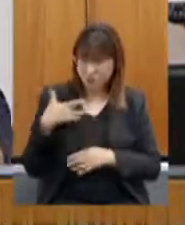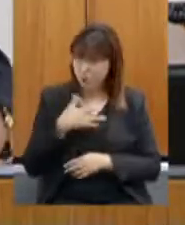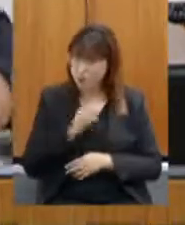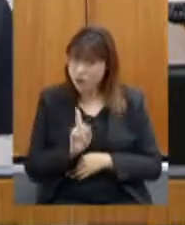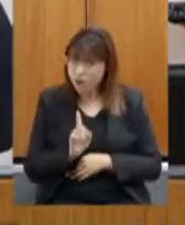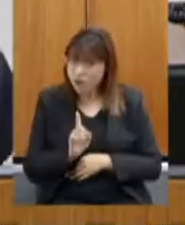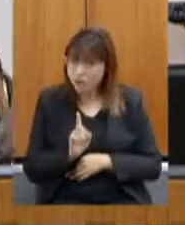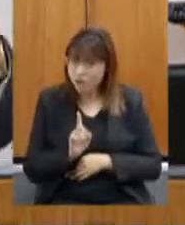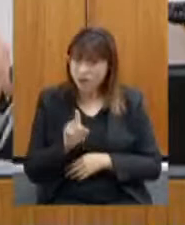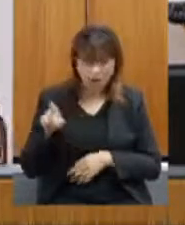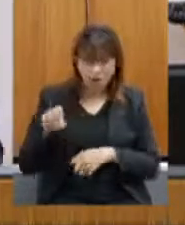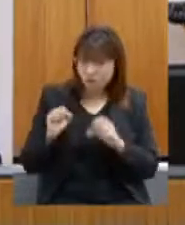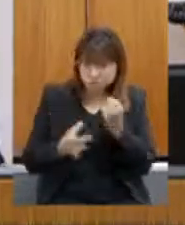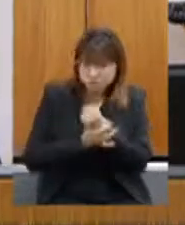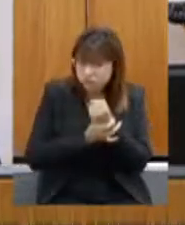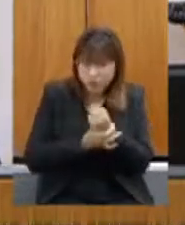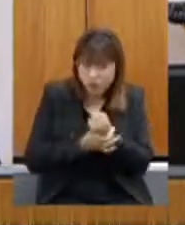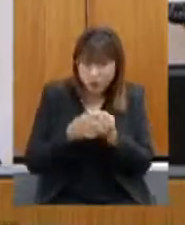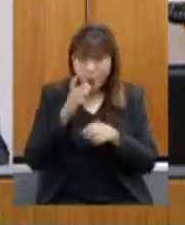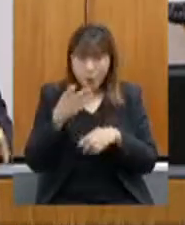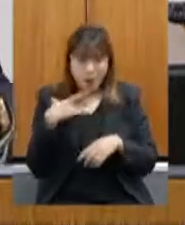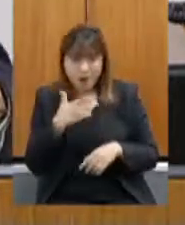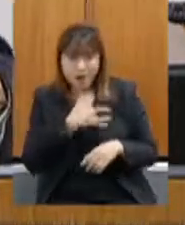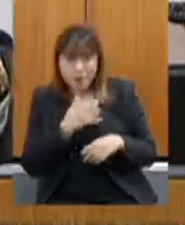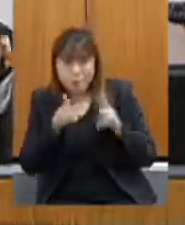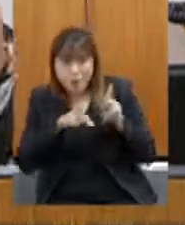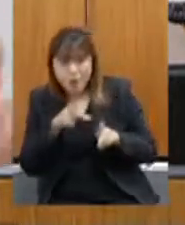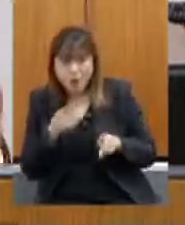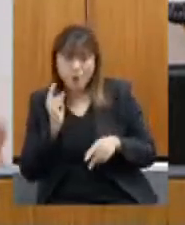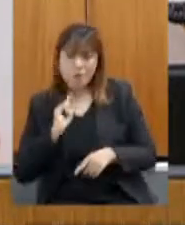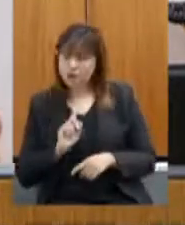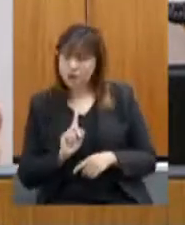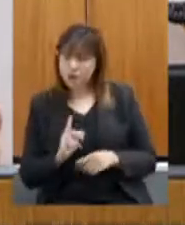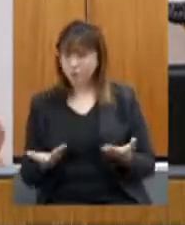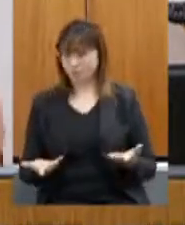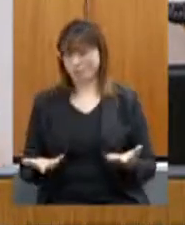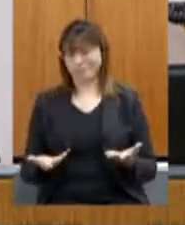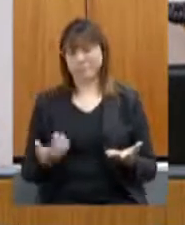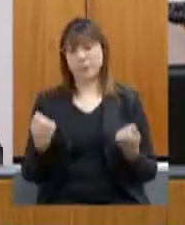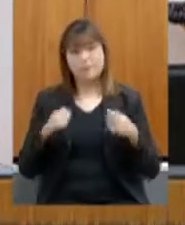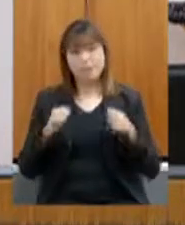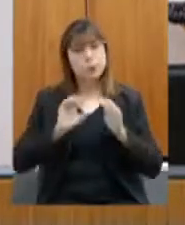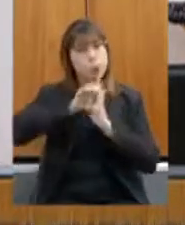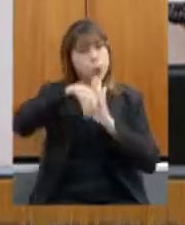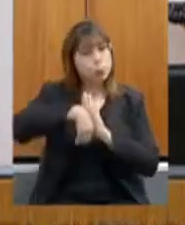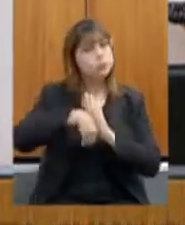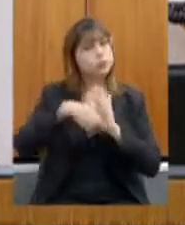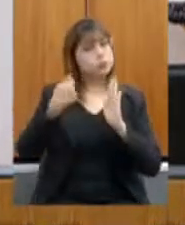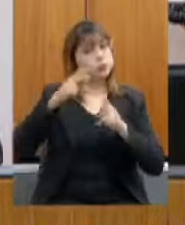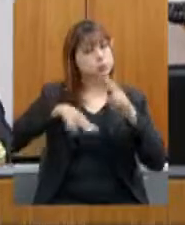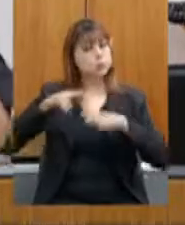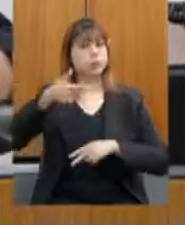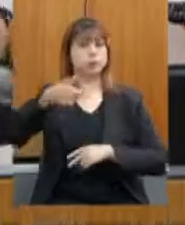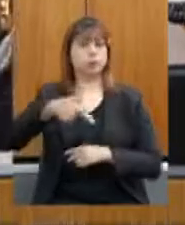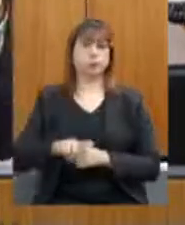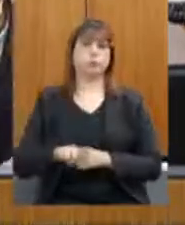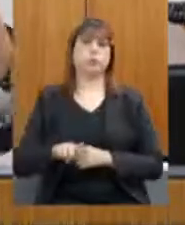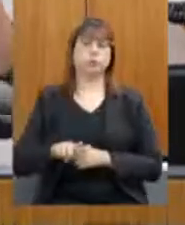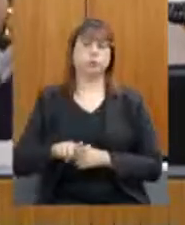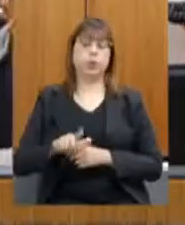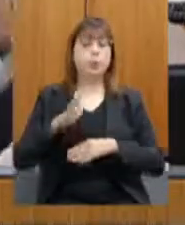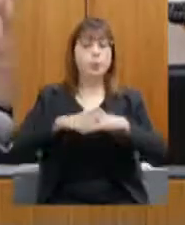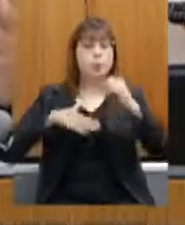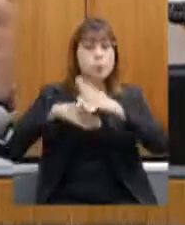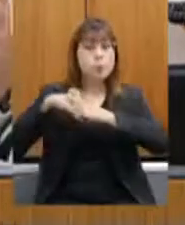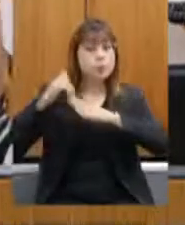Eles não estão garantindo a saúde do povo de Minas Gerais? Então, todos esses conceitos devem ser revistos. Os profissionais